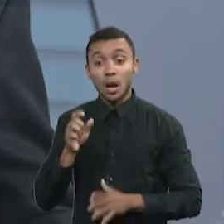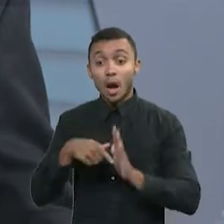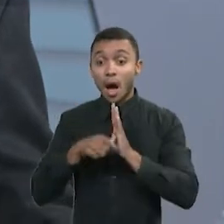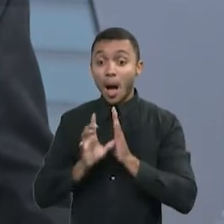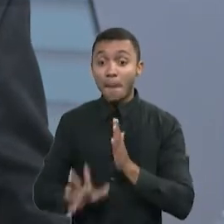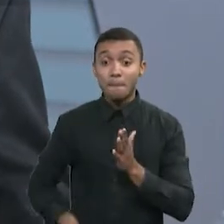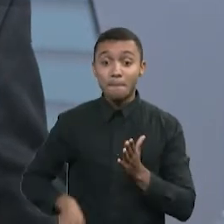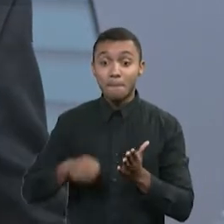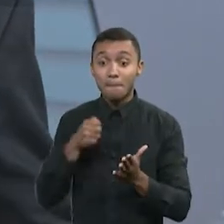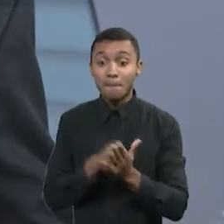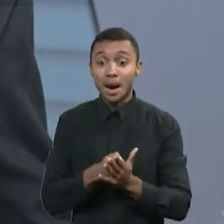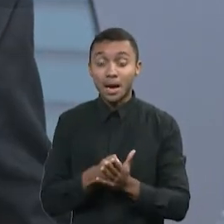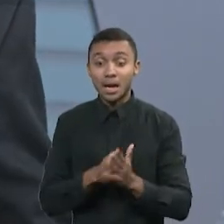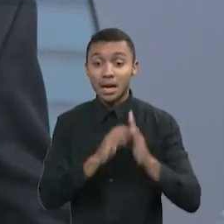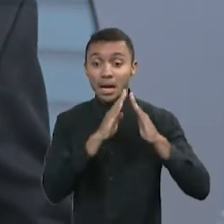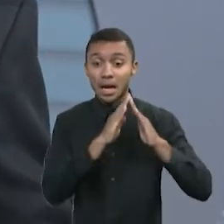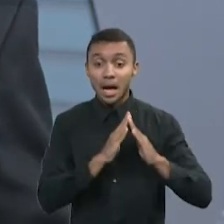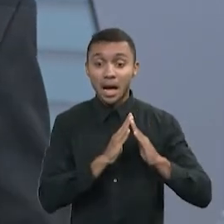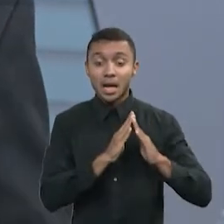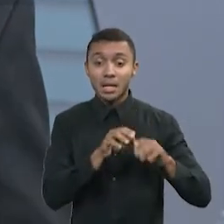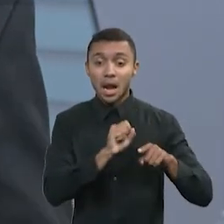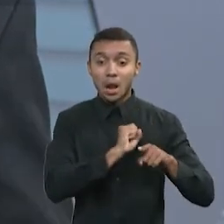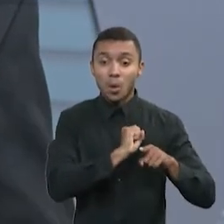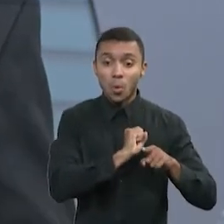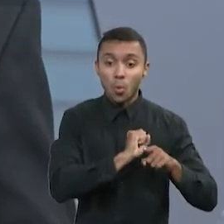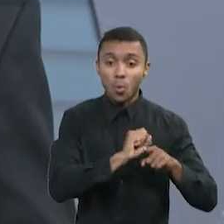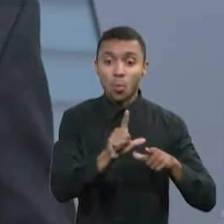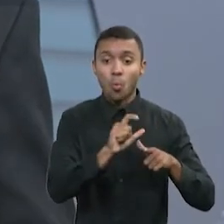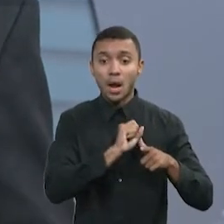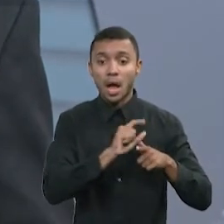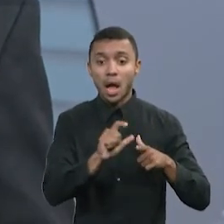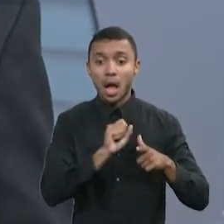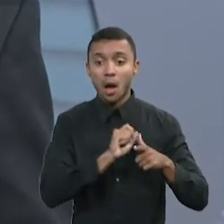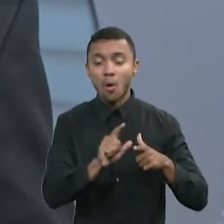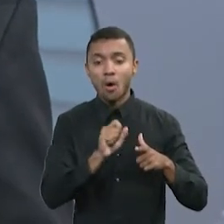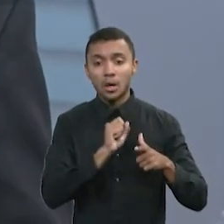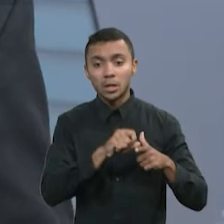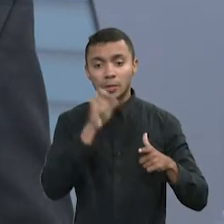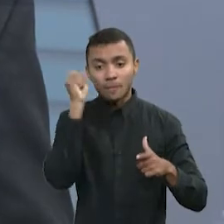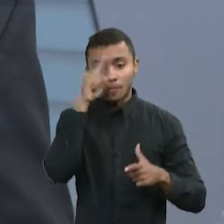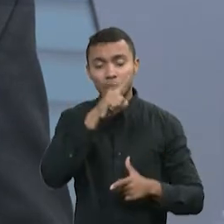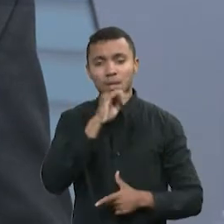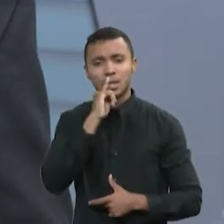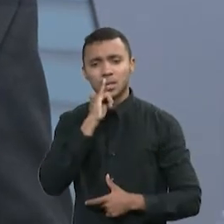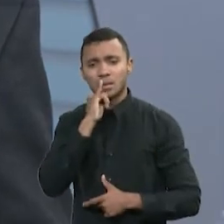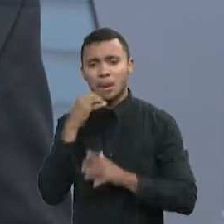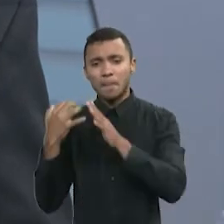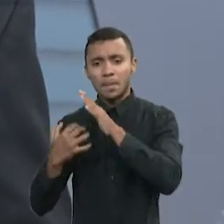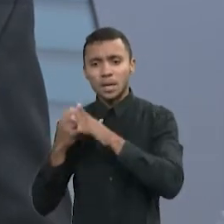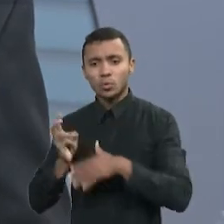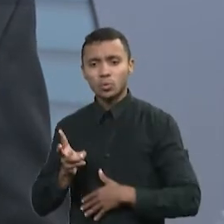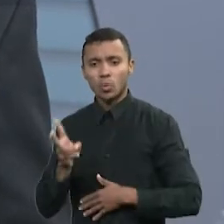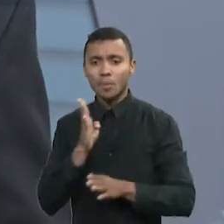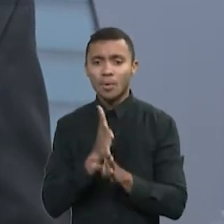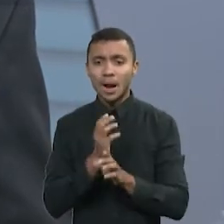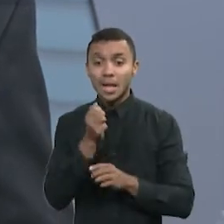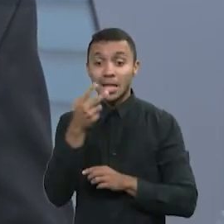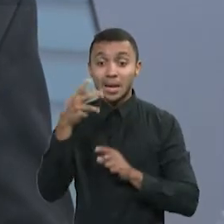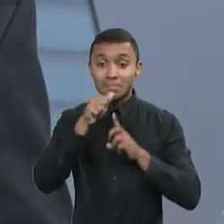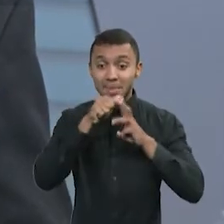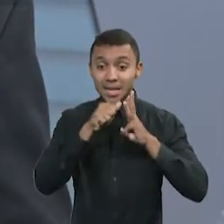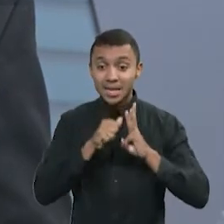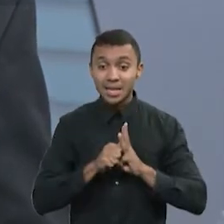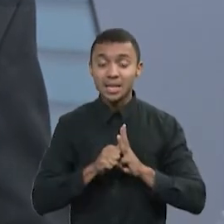aluguel, ficou difícil você sustentar uma empresa com aquele lockdown, três meses fechados, sem faturar,